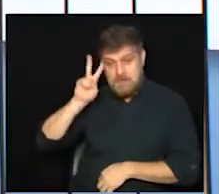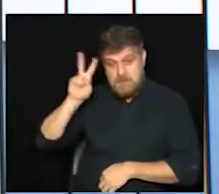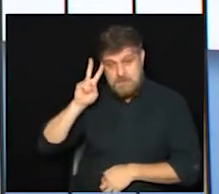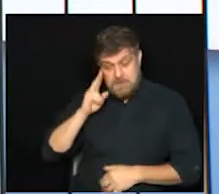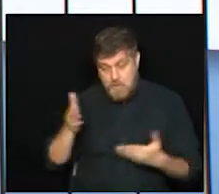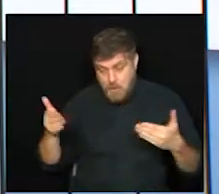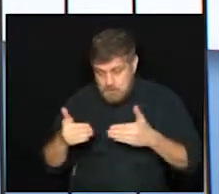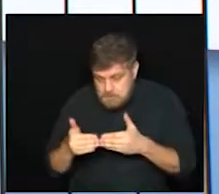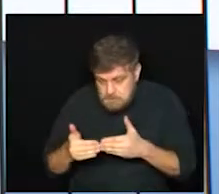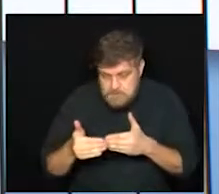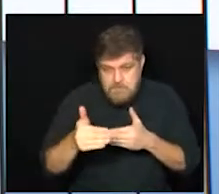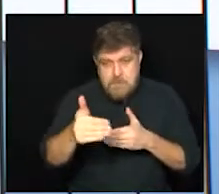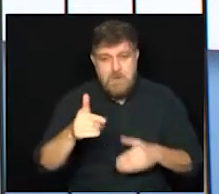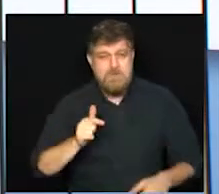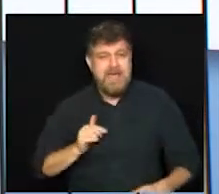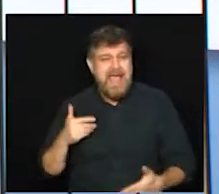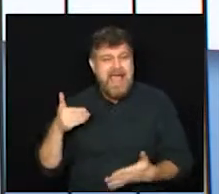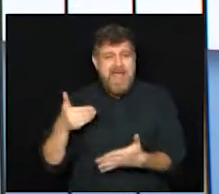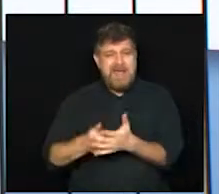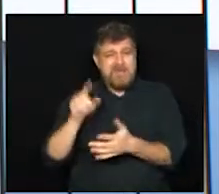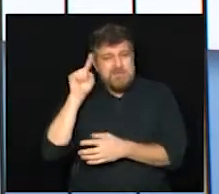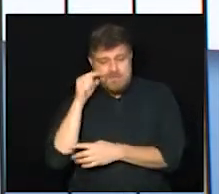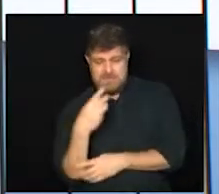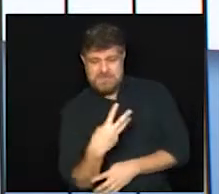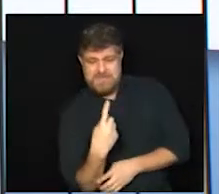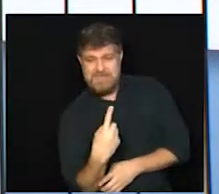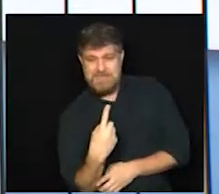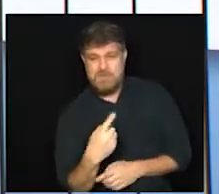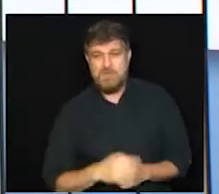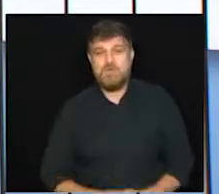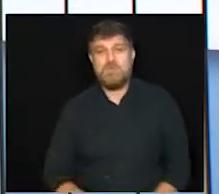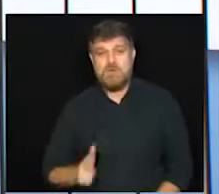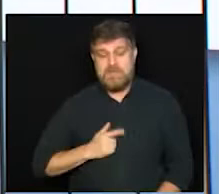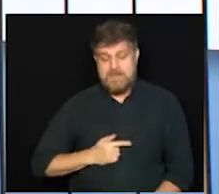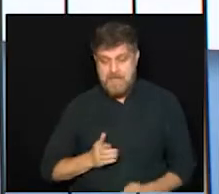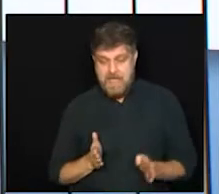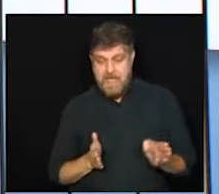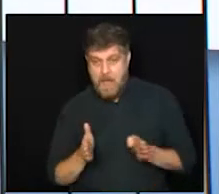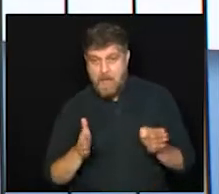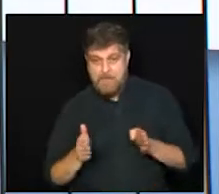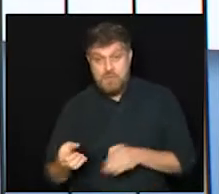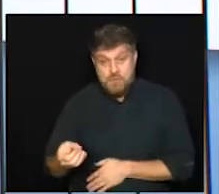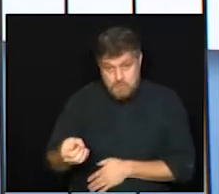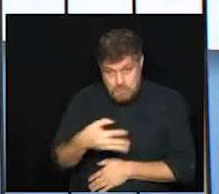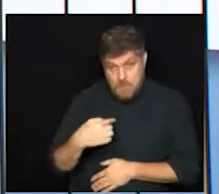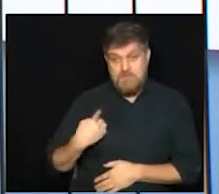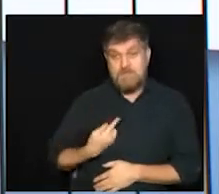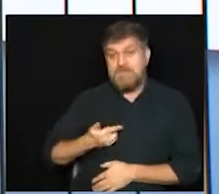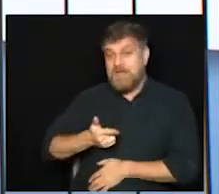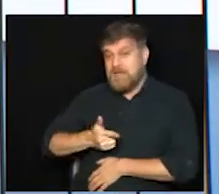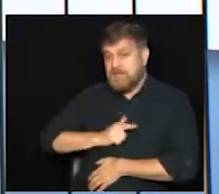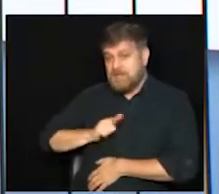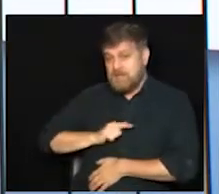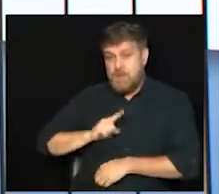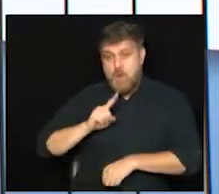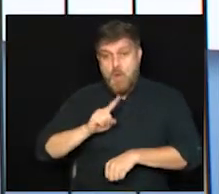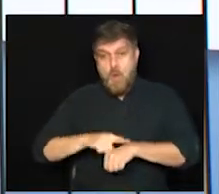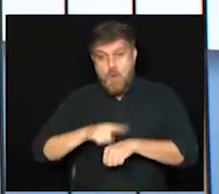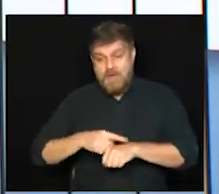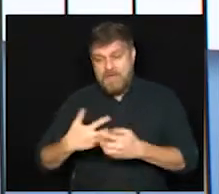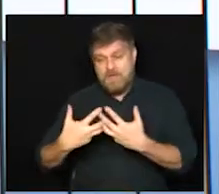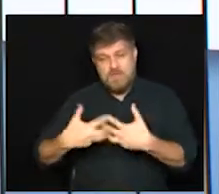de hoje até o dia 31, que é essa nova fase, nós temos aí a ampliação do